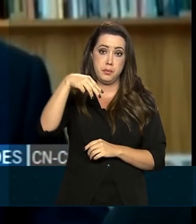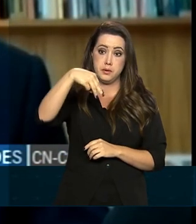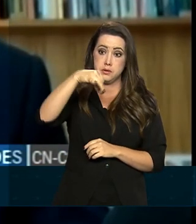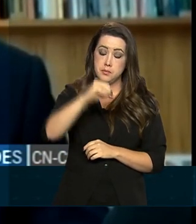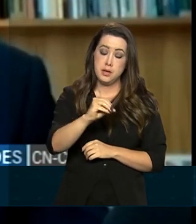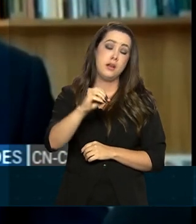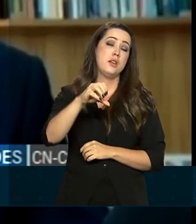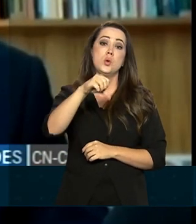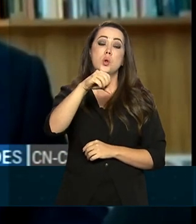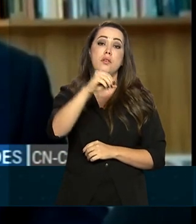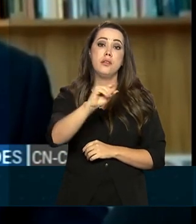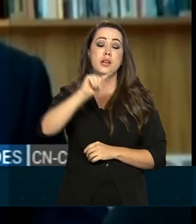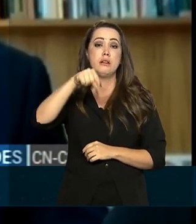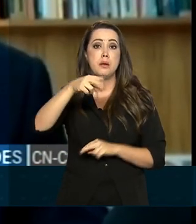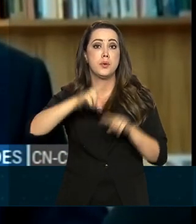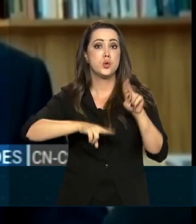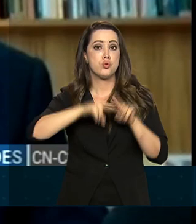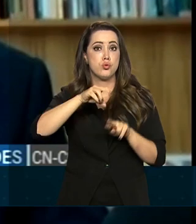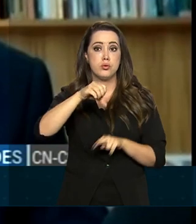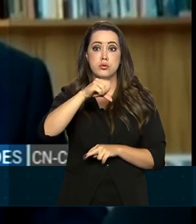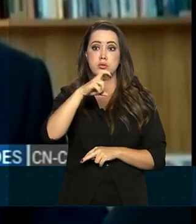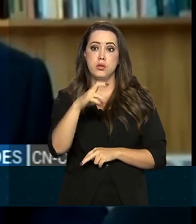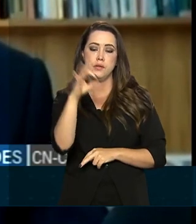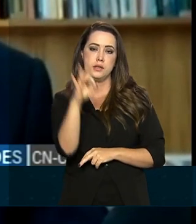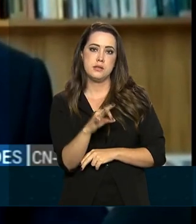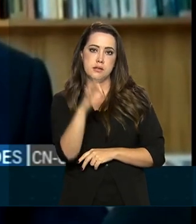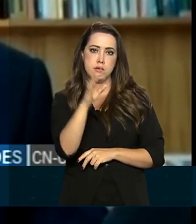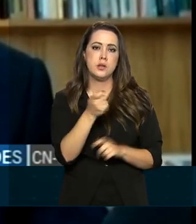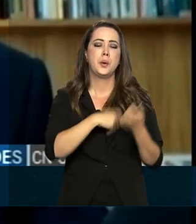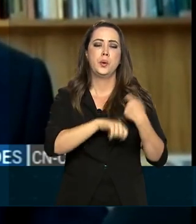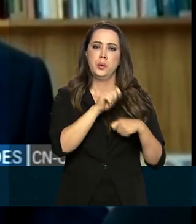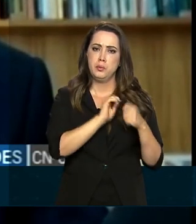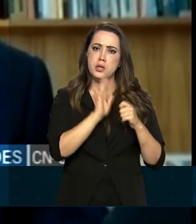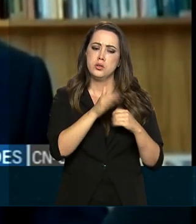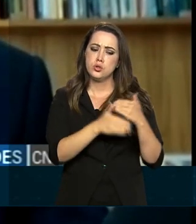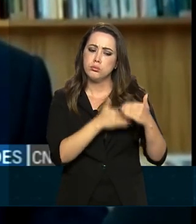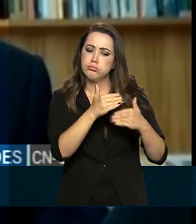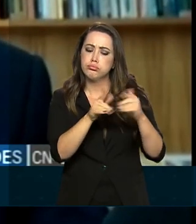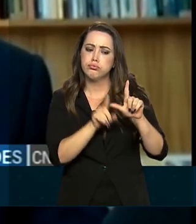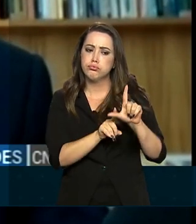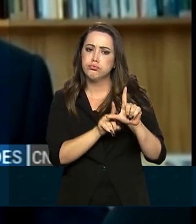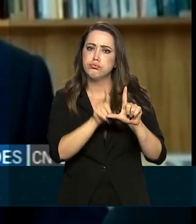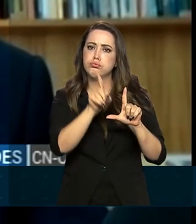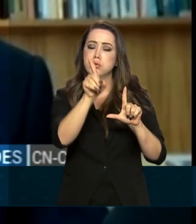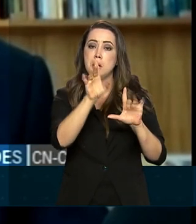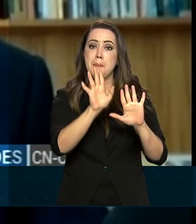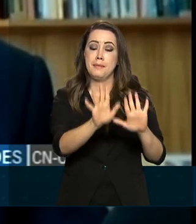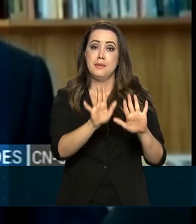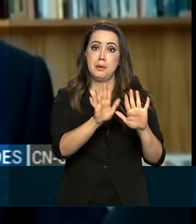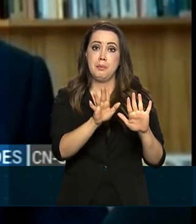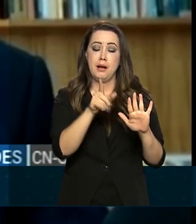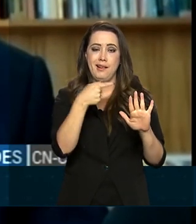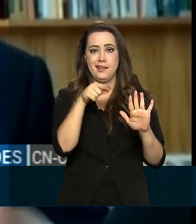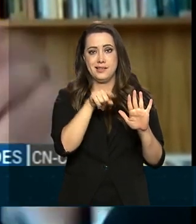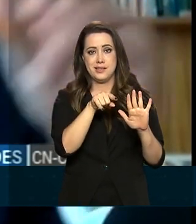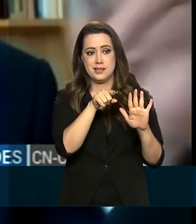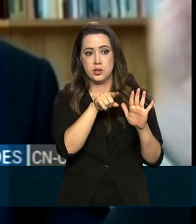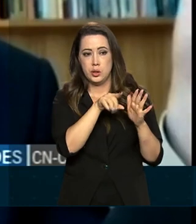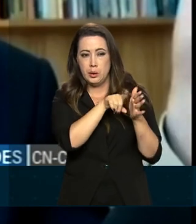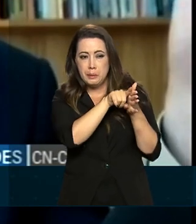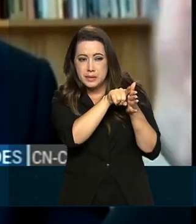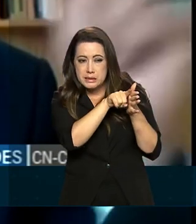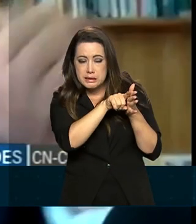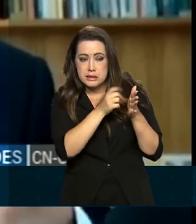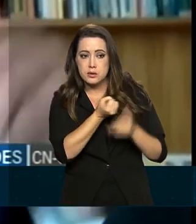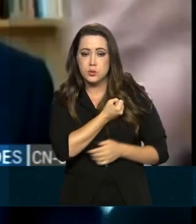junho já é 95%. Então a economia já começa a retomada em V, mas o registro do